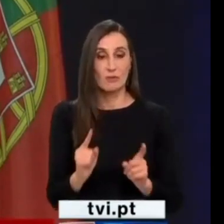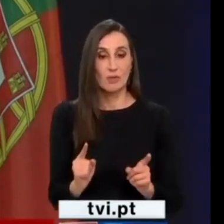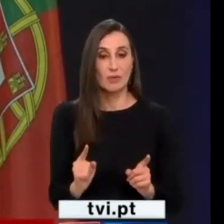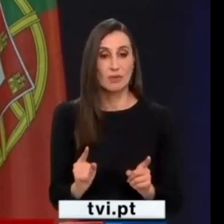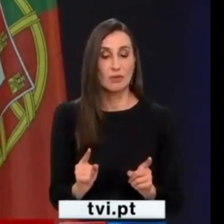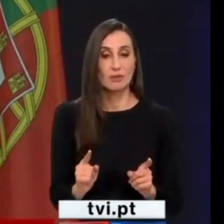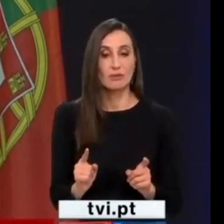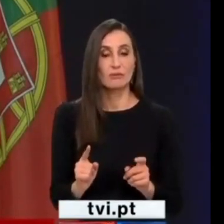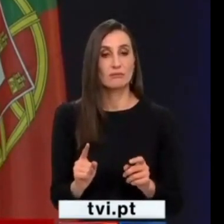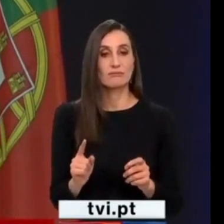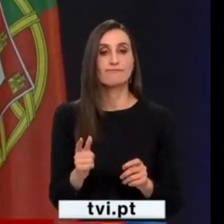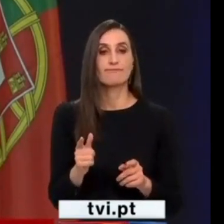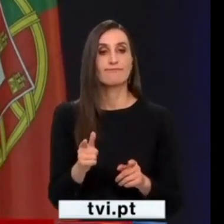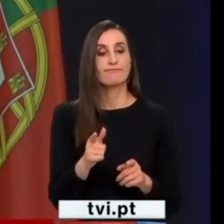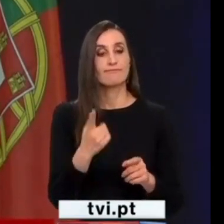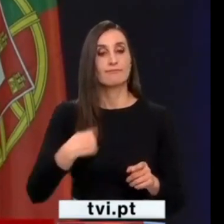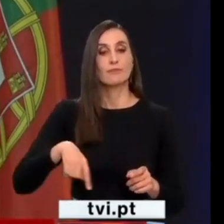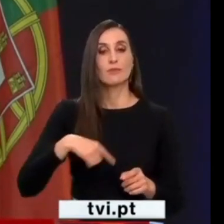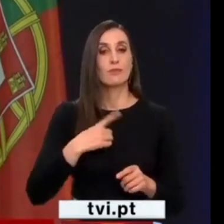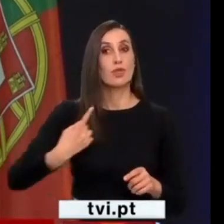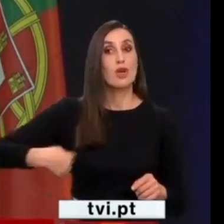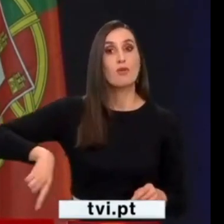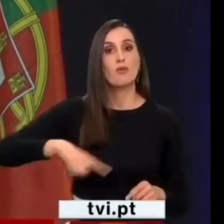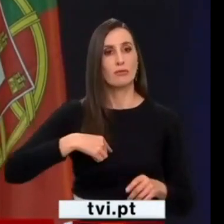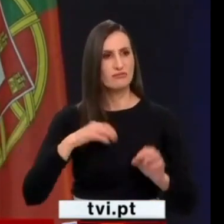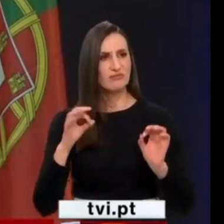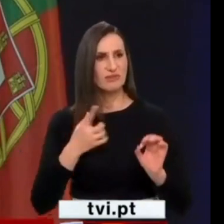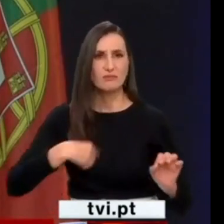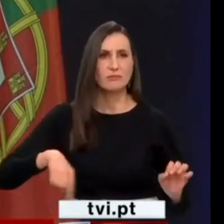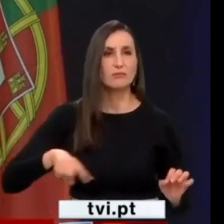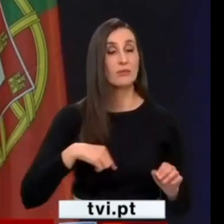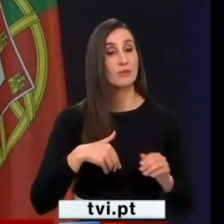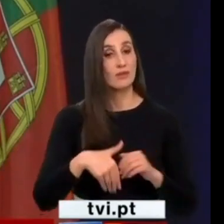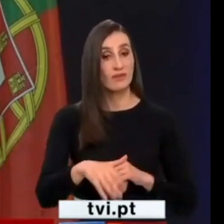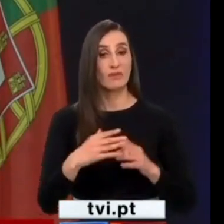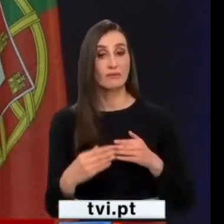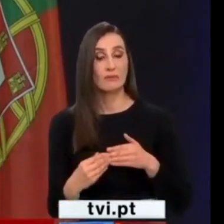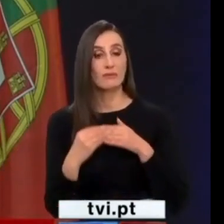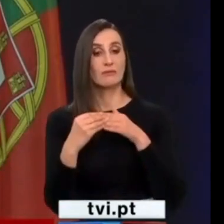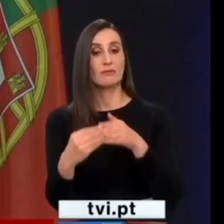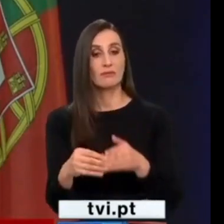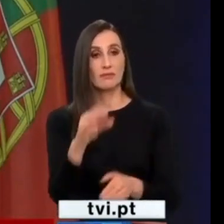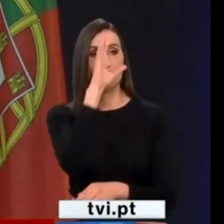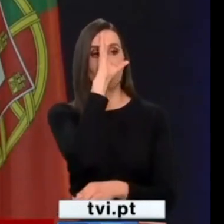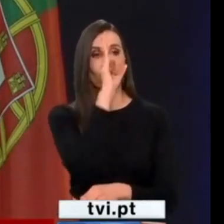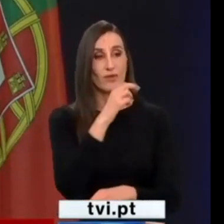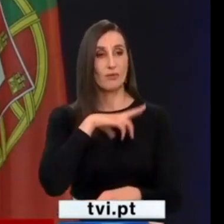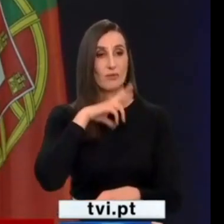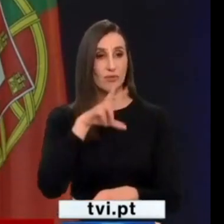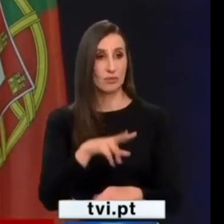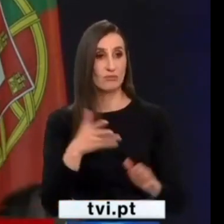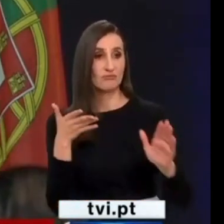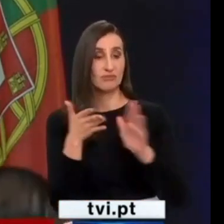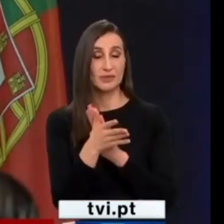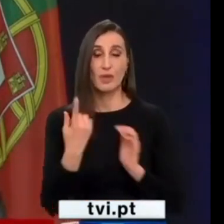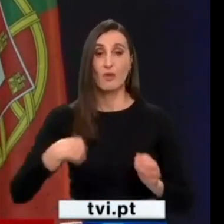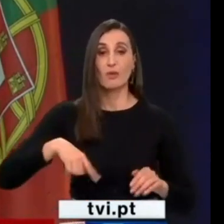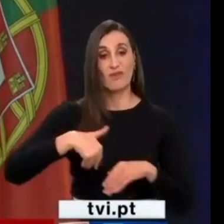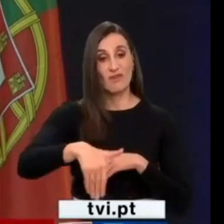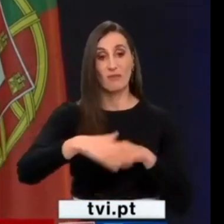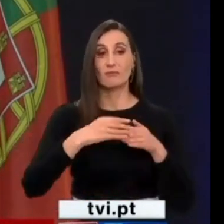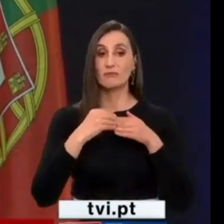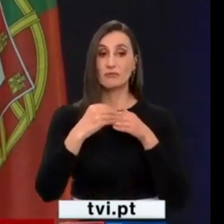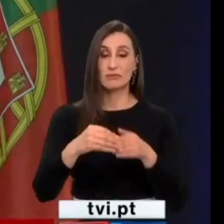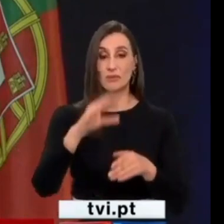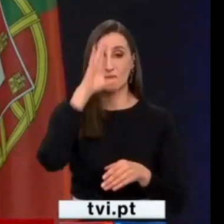meus amigos e companheiros, somos nós, somos nós que vamos liderar esse governo em Portugal. Nós vamos liderar